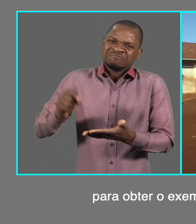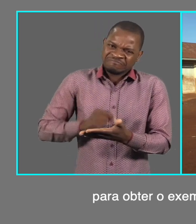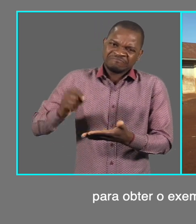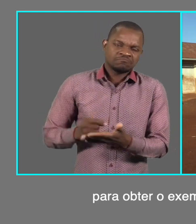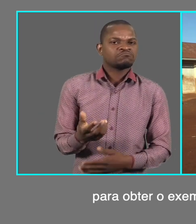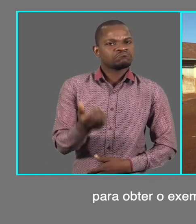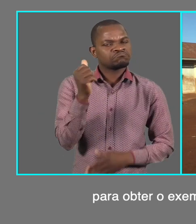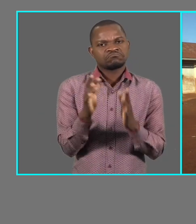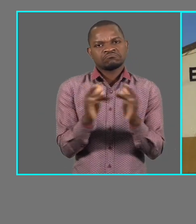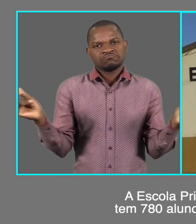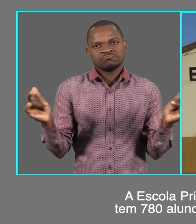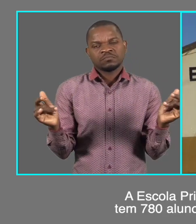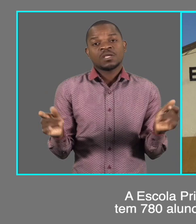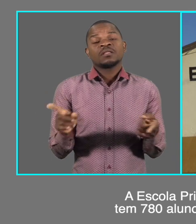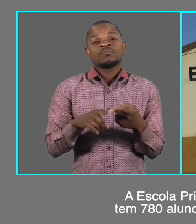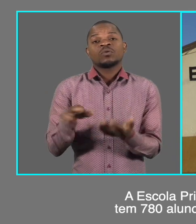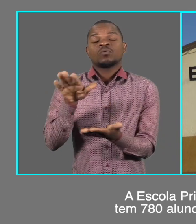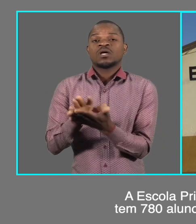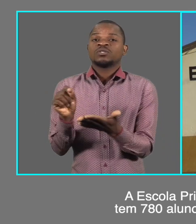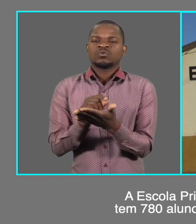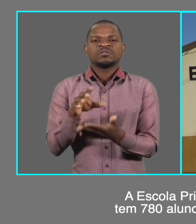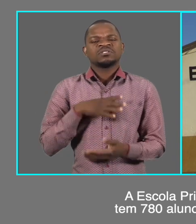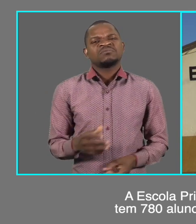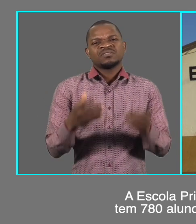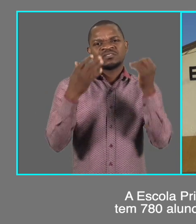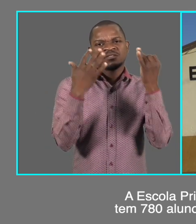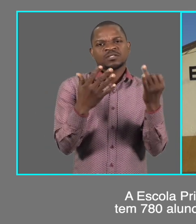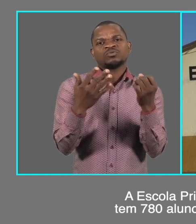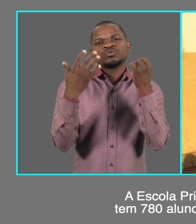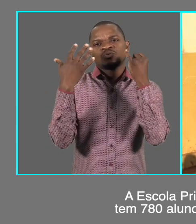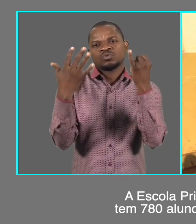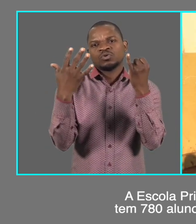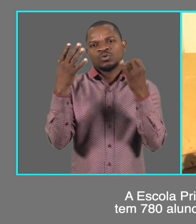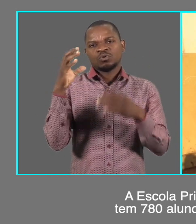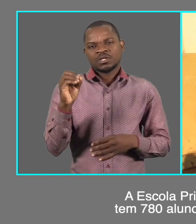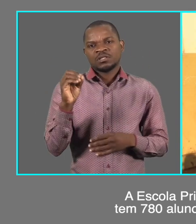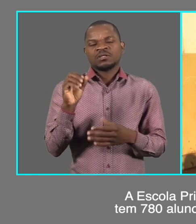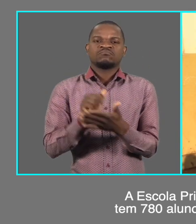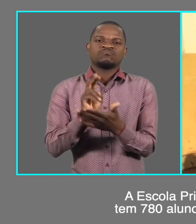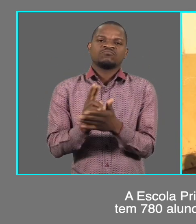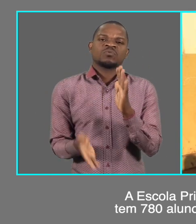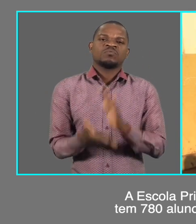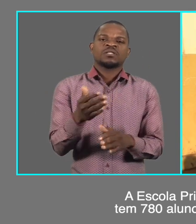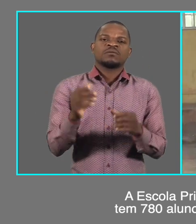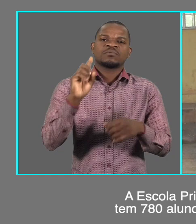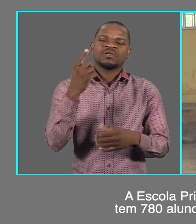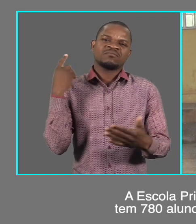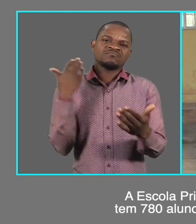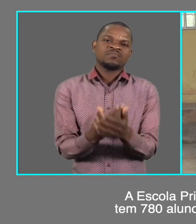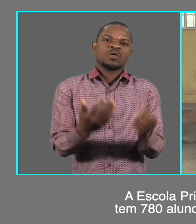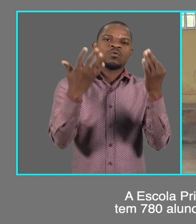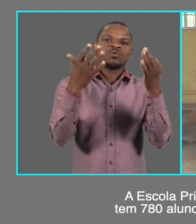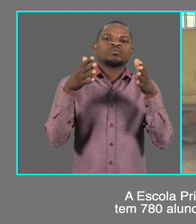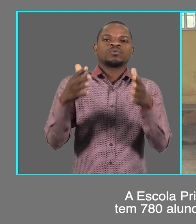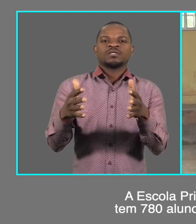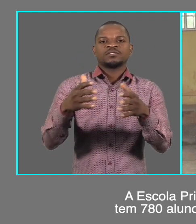por transcrever. A escola primária completa de Xanfane tem 780 alunos, eleciona da primeira